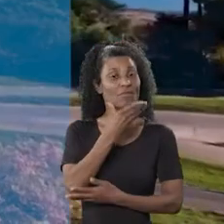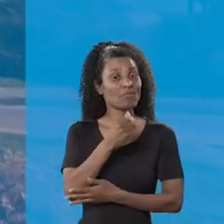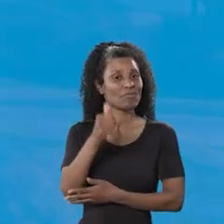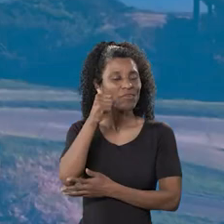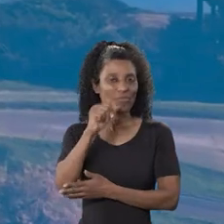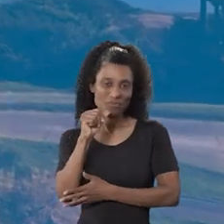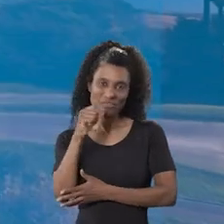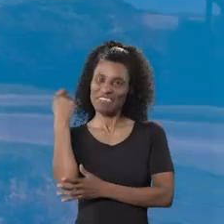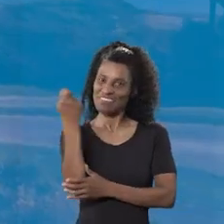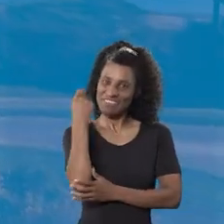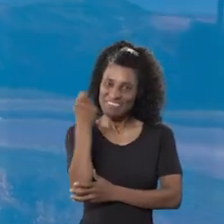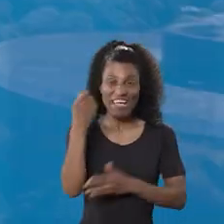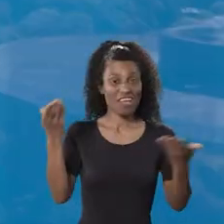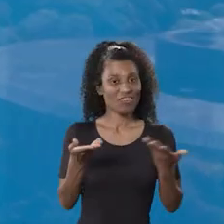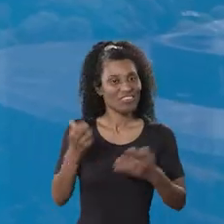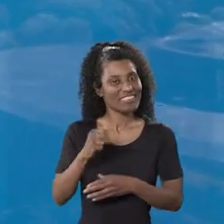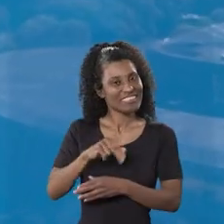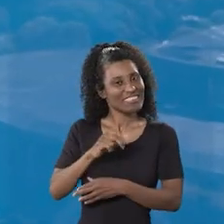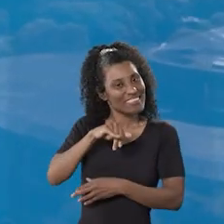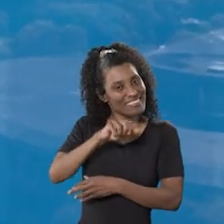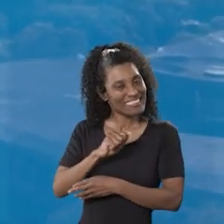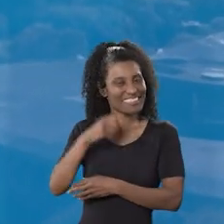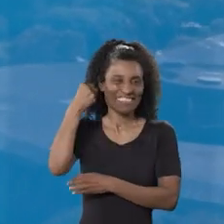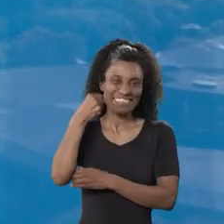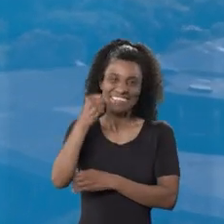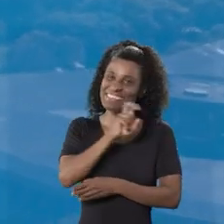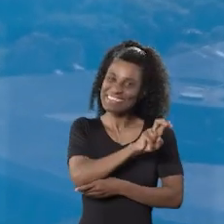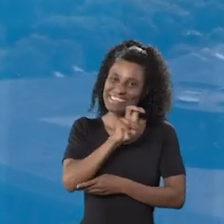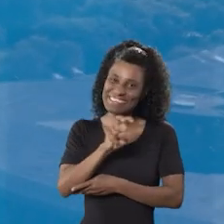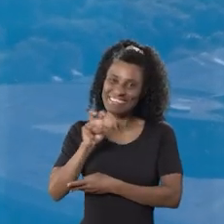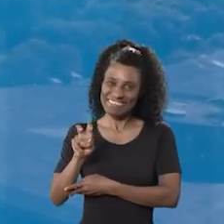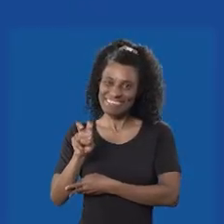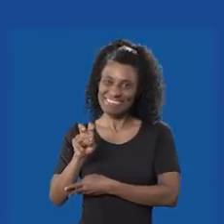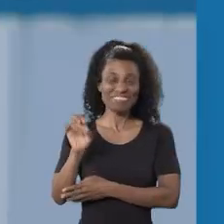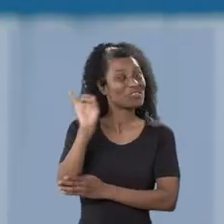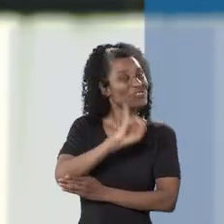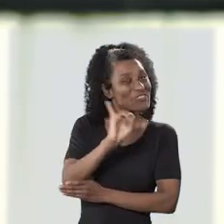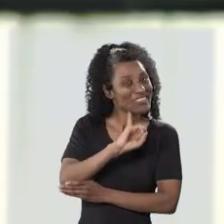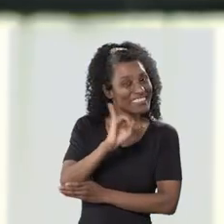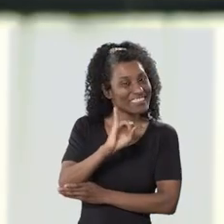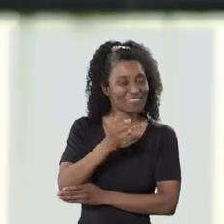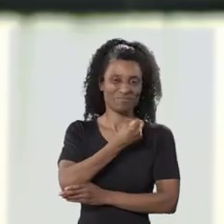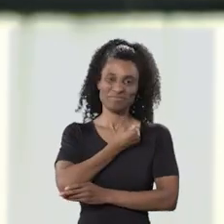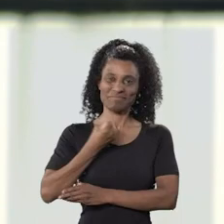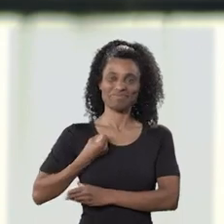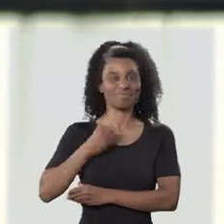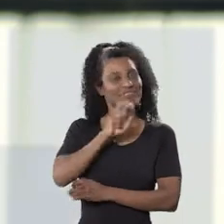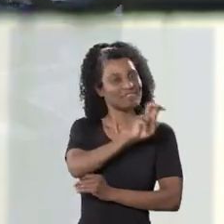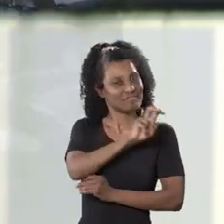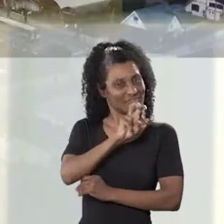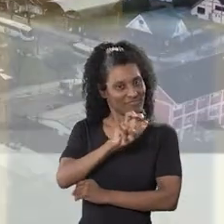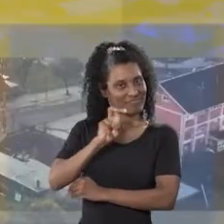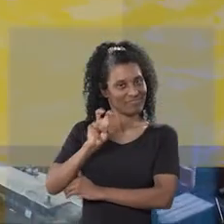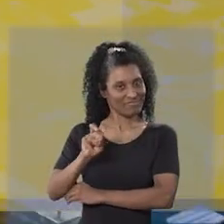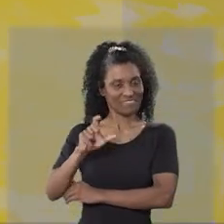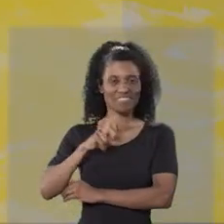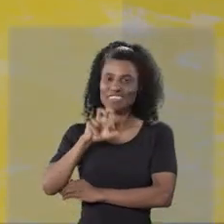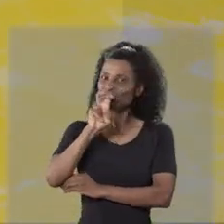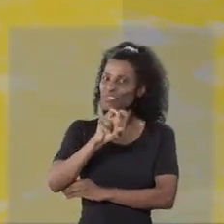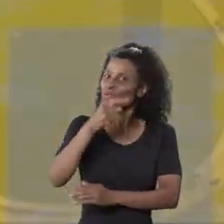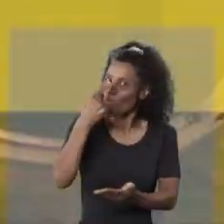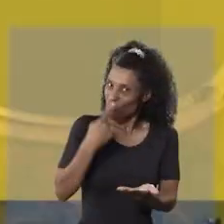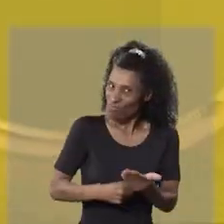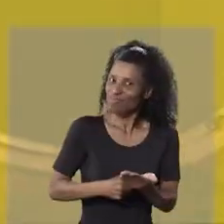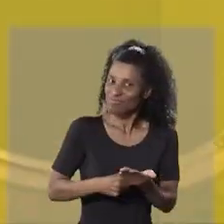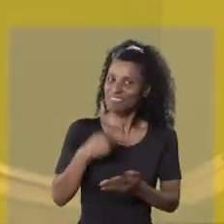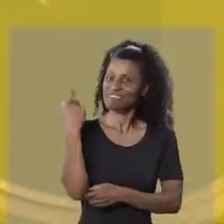Gaúchas e gaúchos, agora Ana Amélia Senadora, 555. Olá, meu número é 555 e